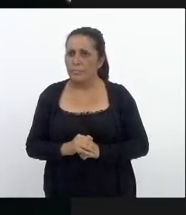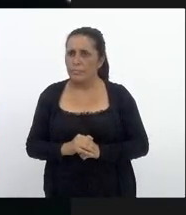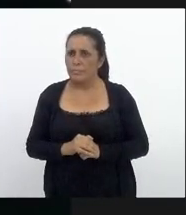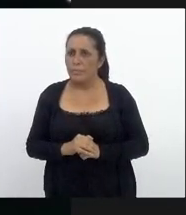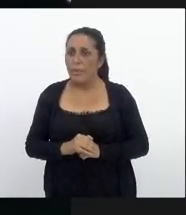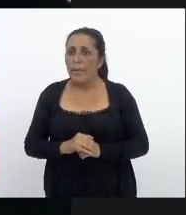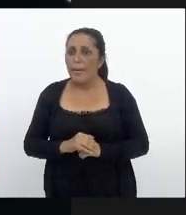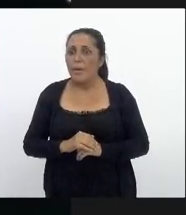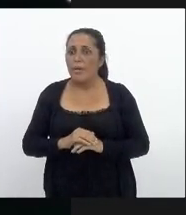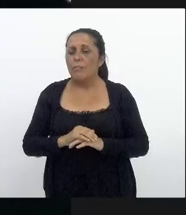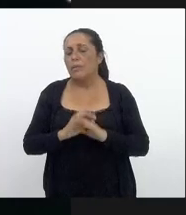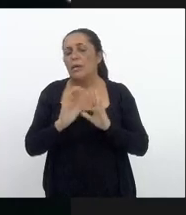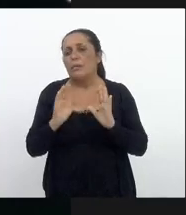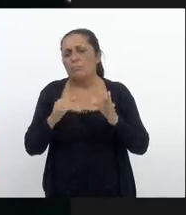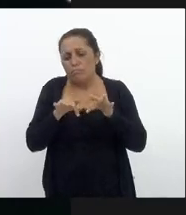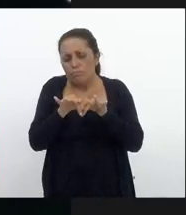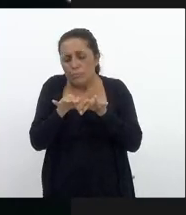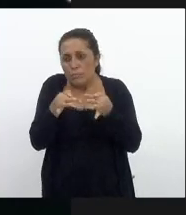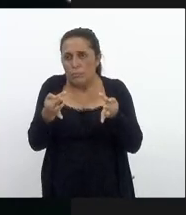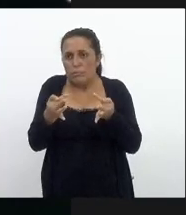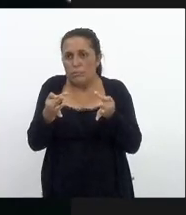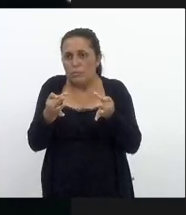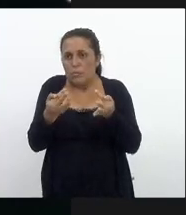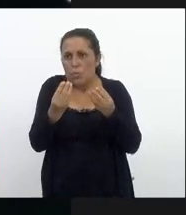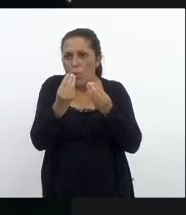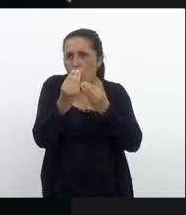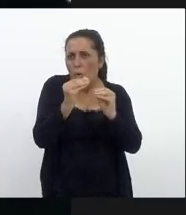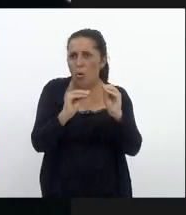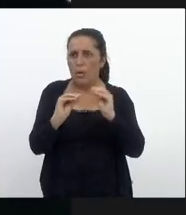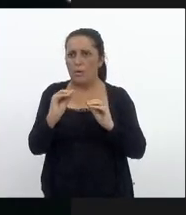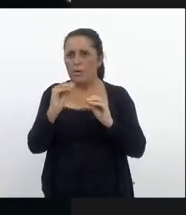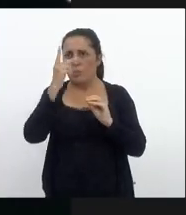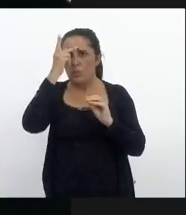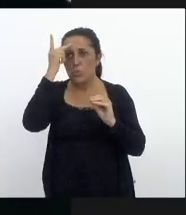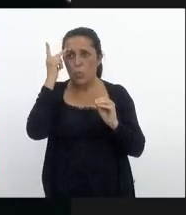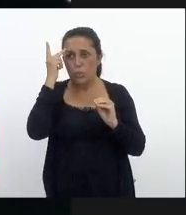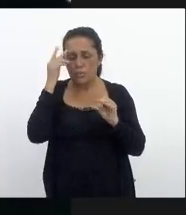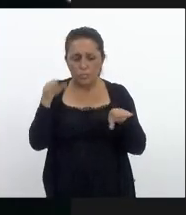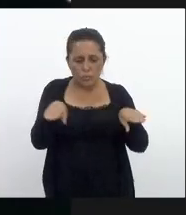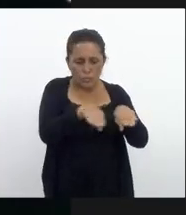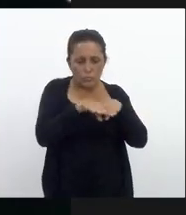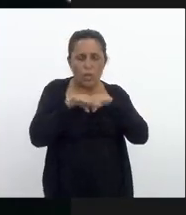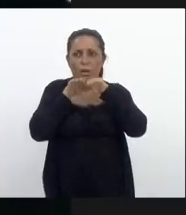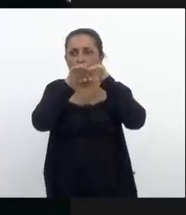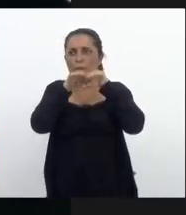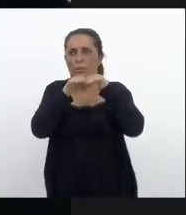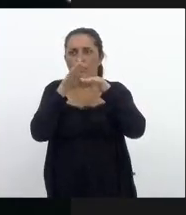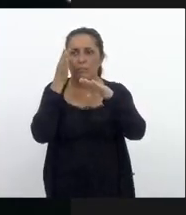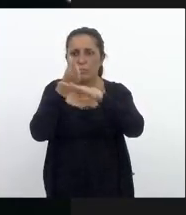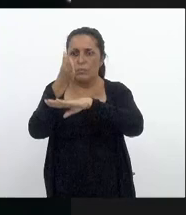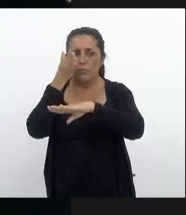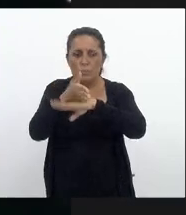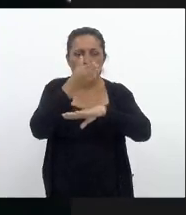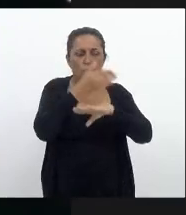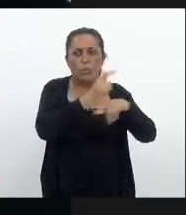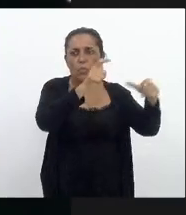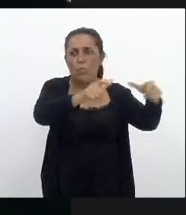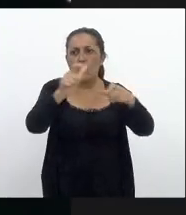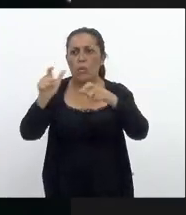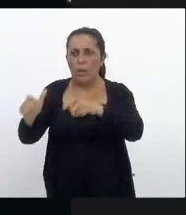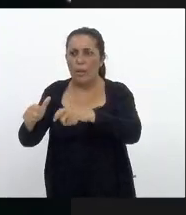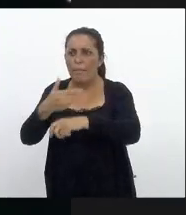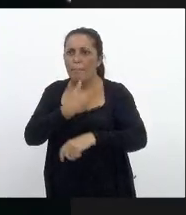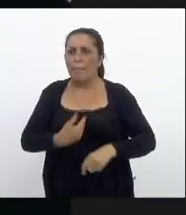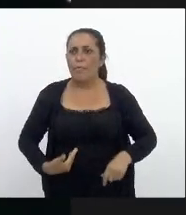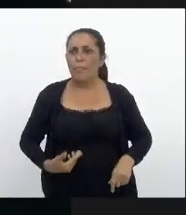minimamente colocaria o cidadão em condições igualitárias de frequentar locais públicos e privados